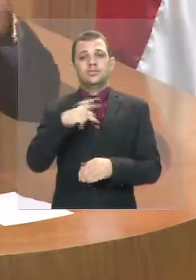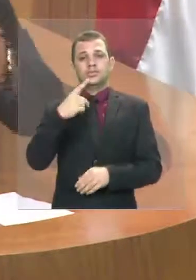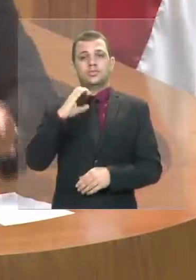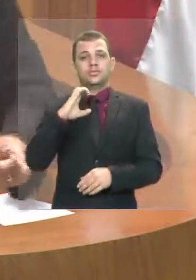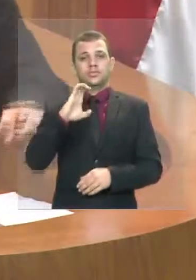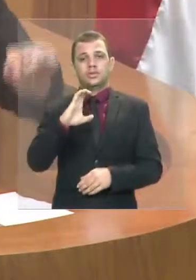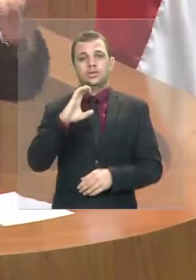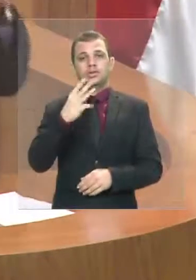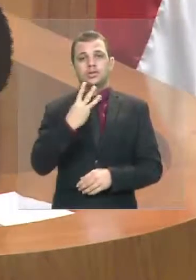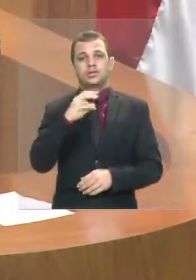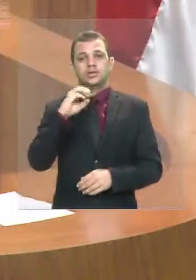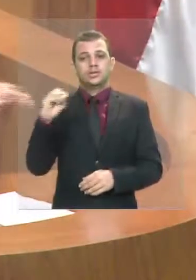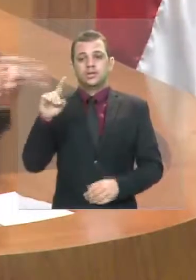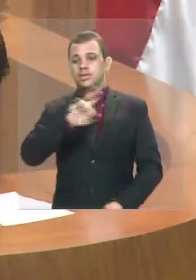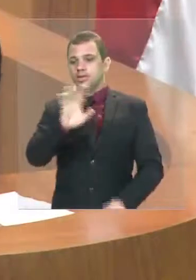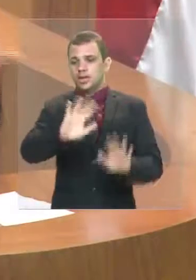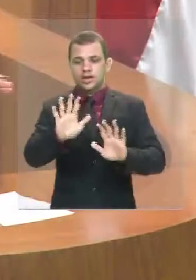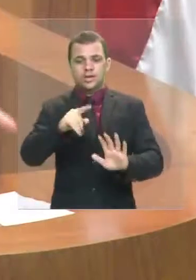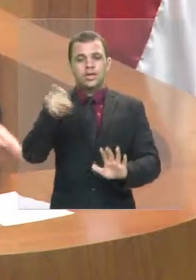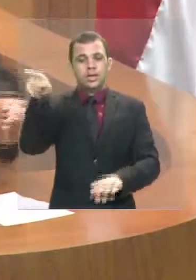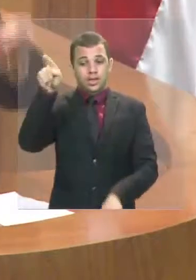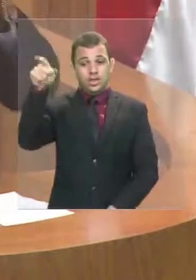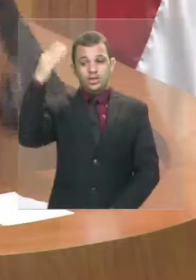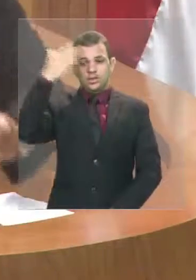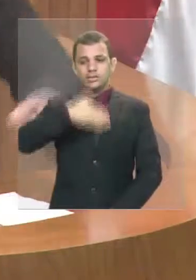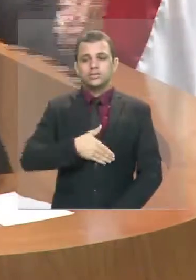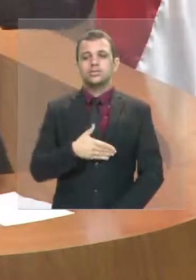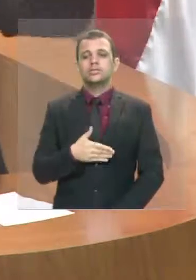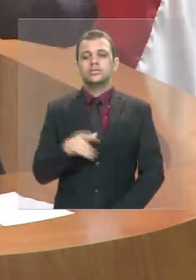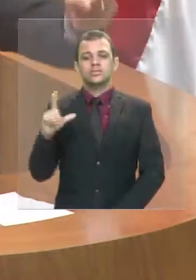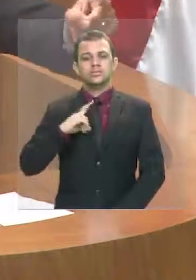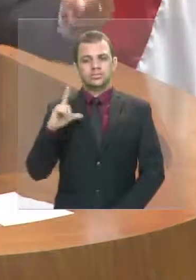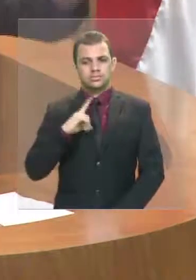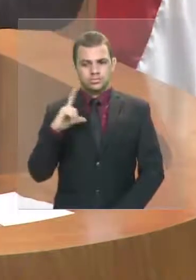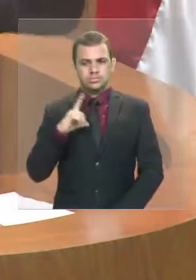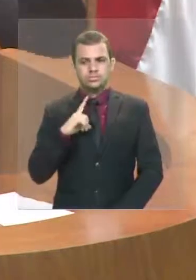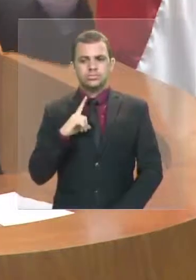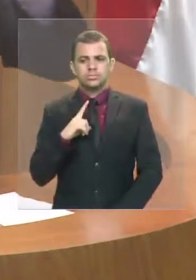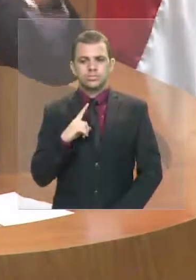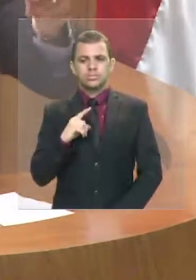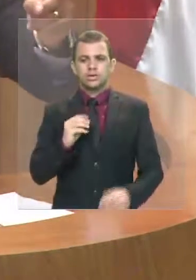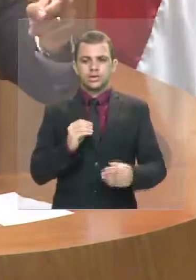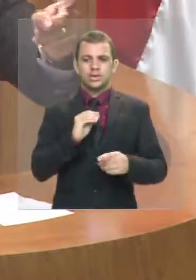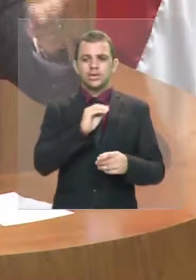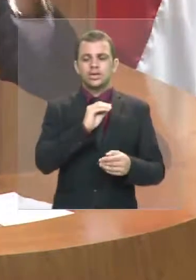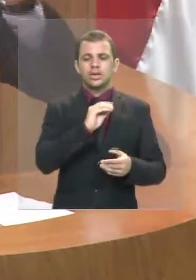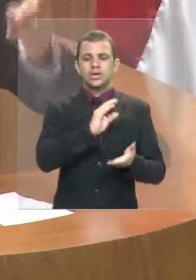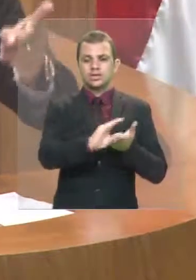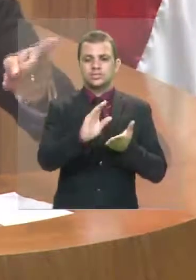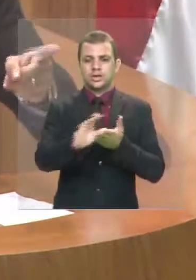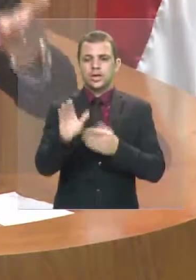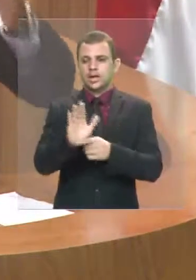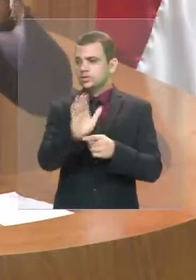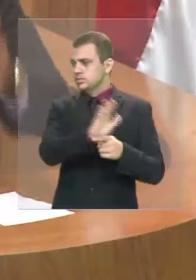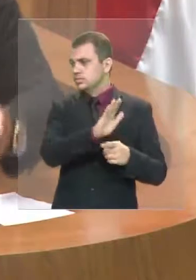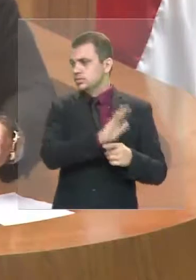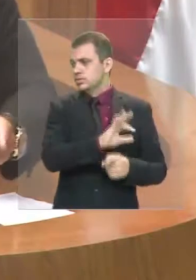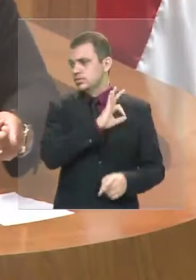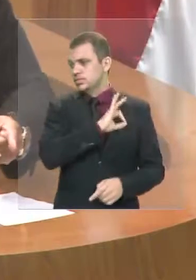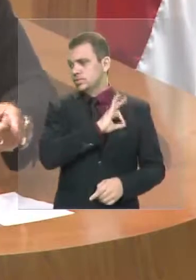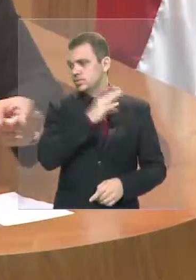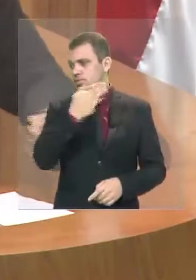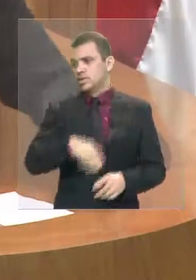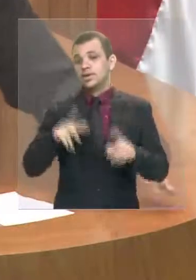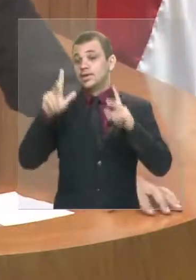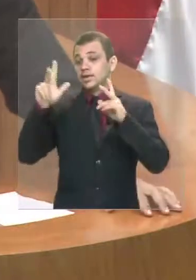aos policiais militares do Estado do Maranhão, igual aos policiais distritais. Foi promessa de campanha